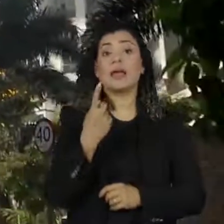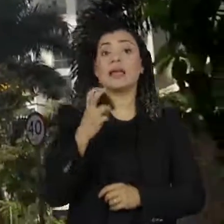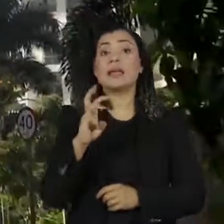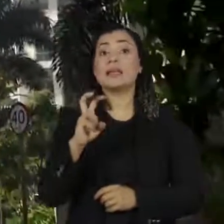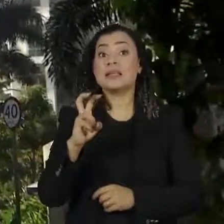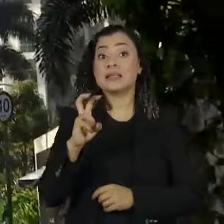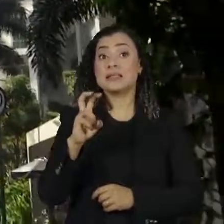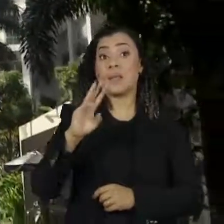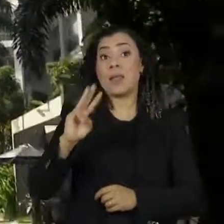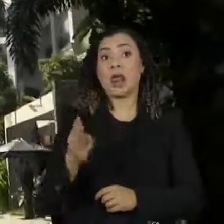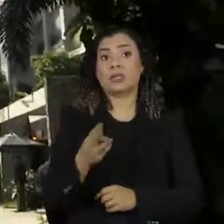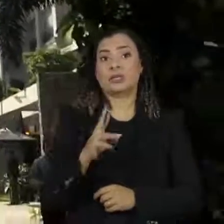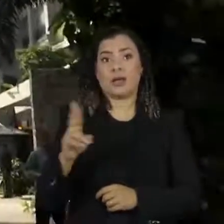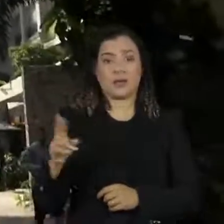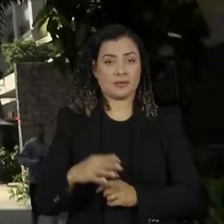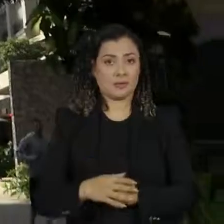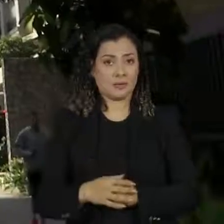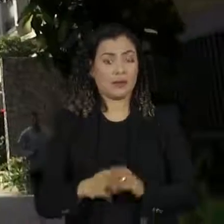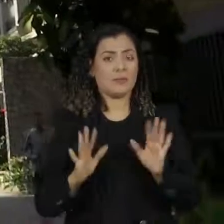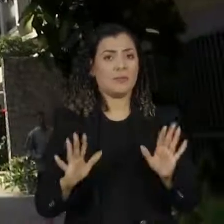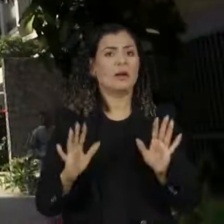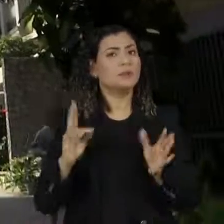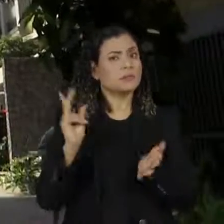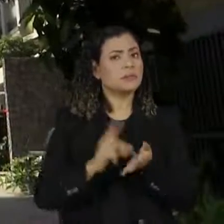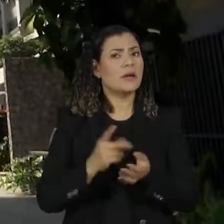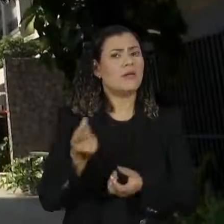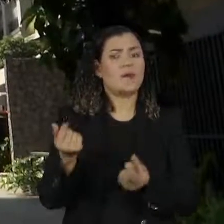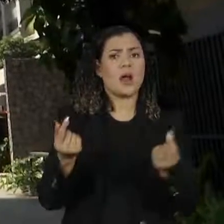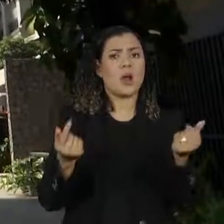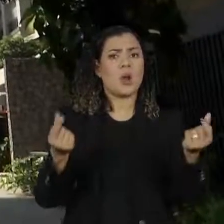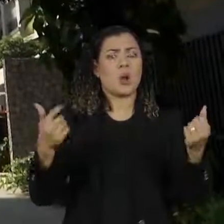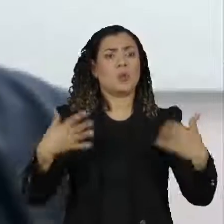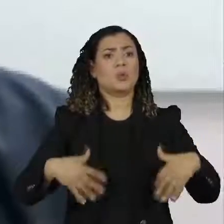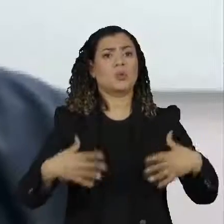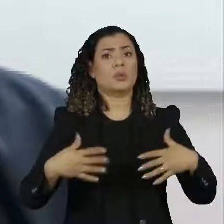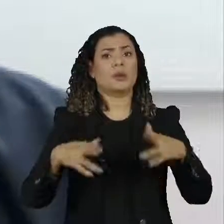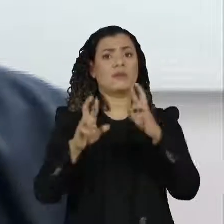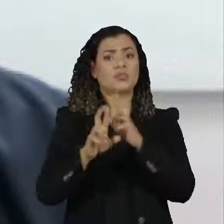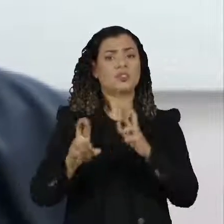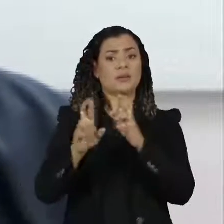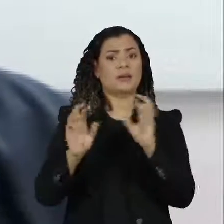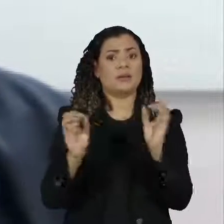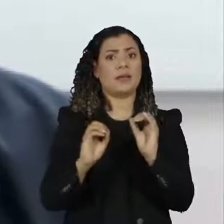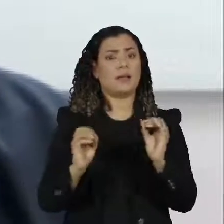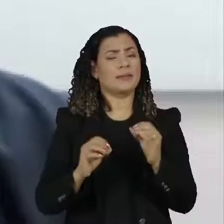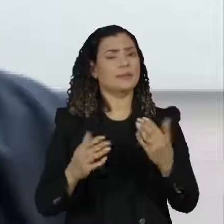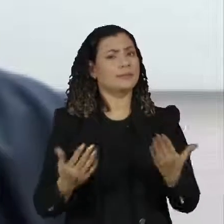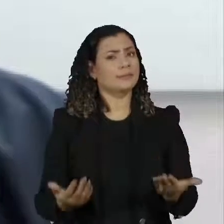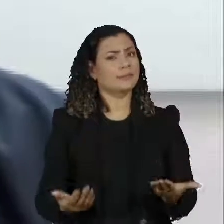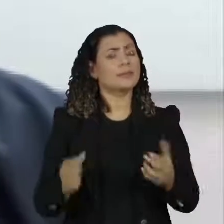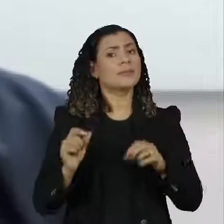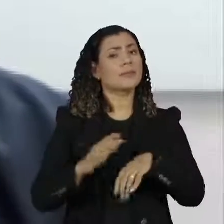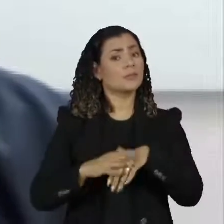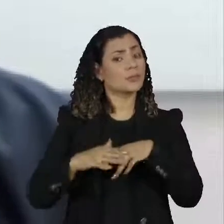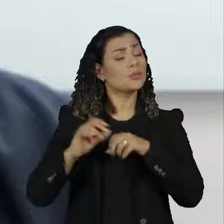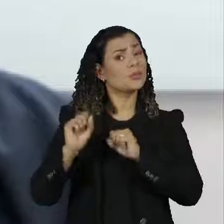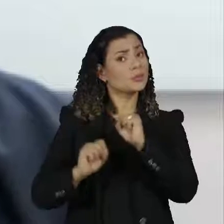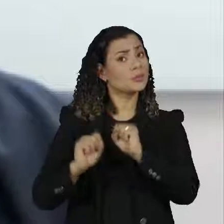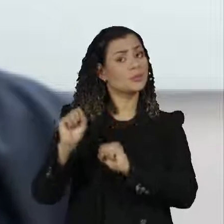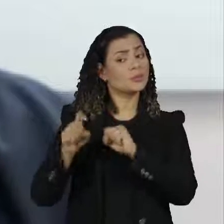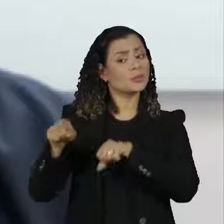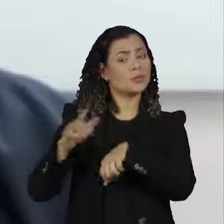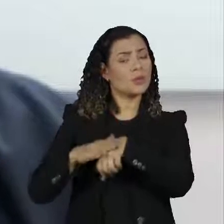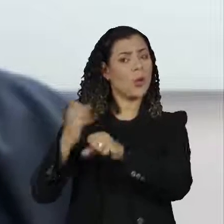milhões de reais. O poder público falhou em não fiscalizar, mas também os atores privados, a construtora